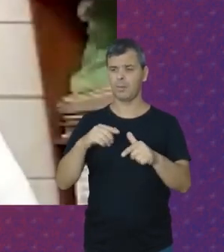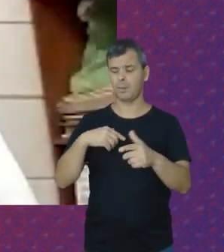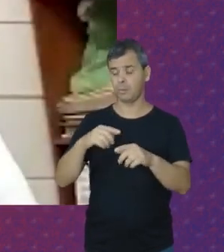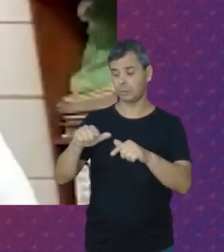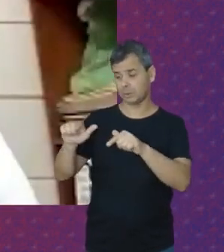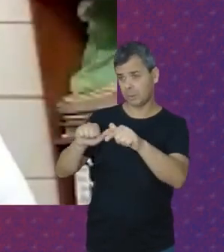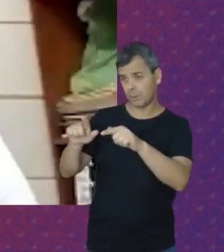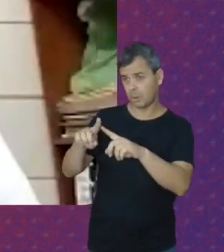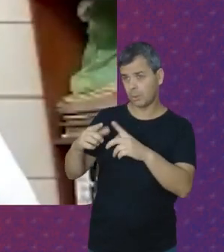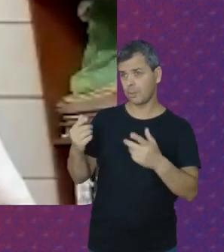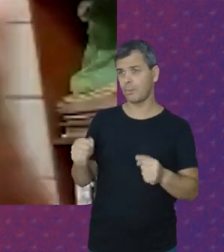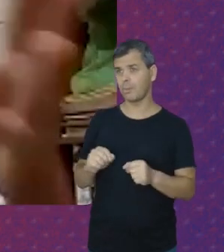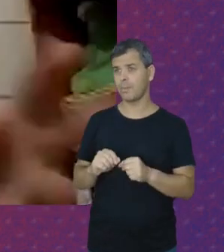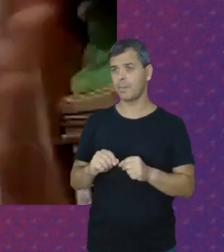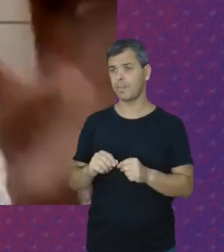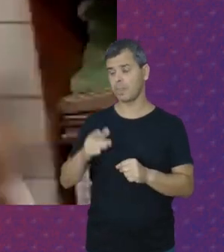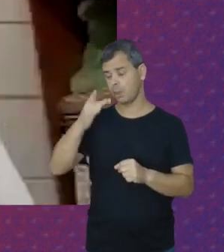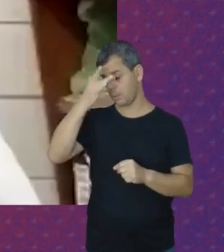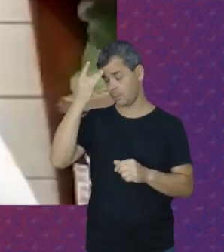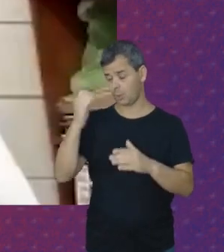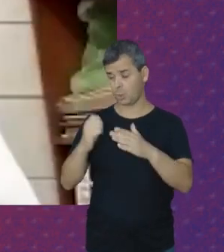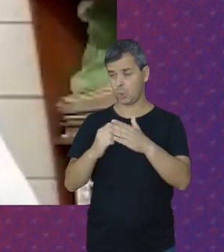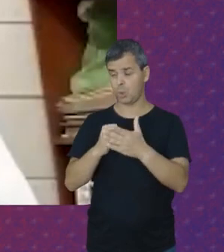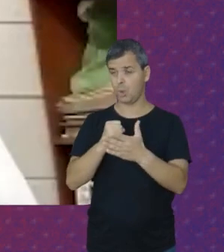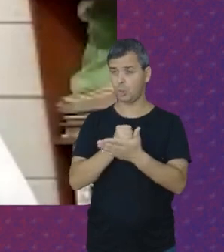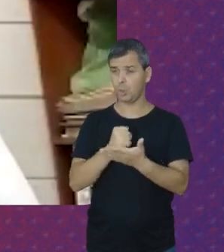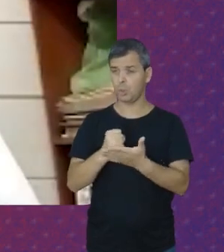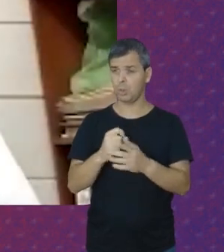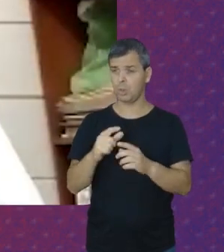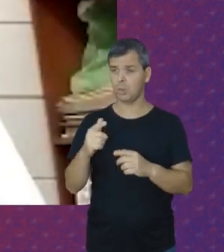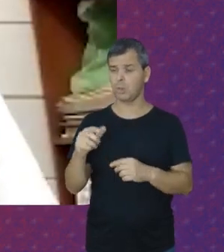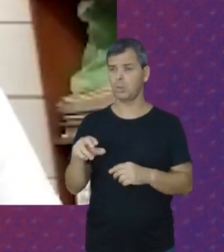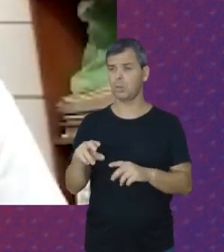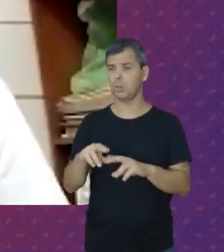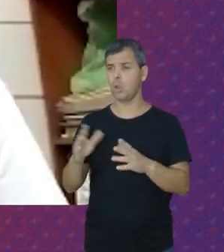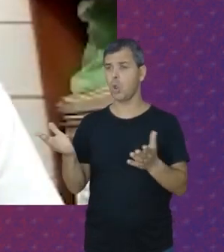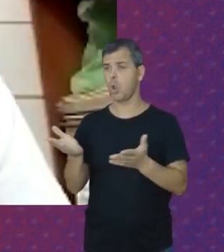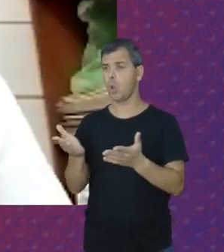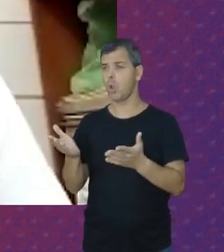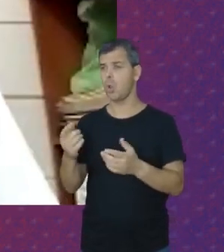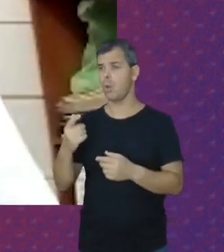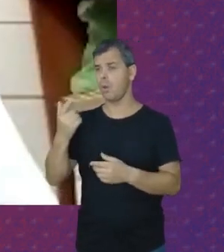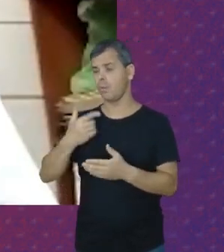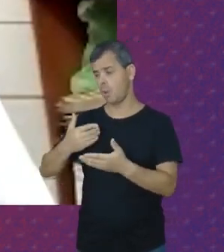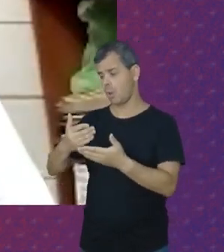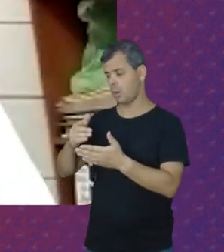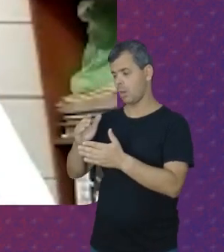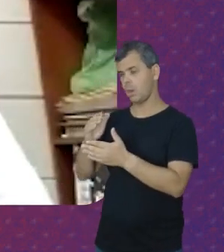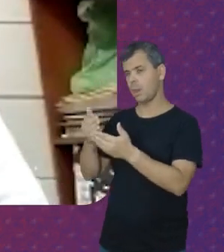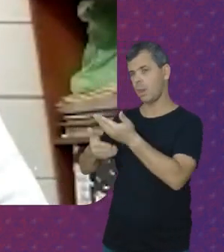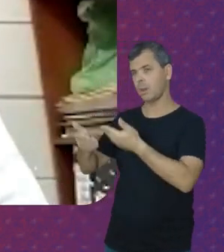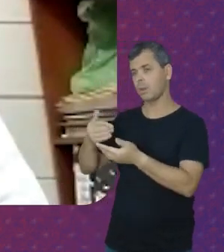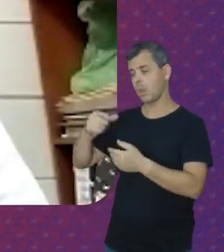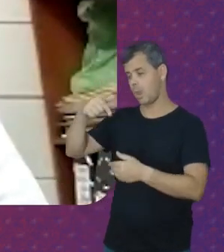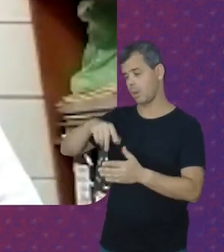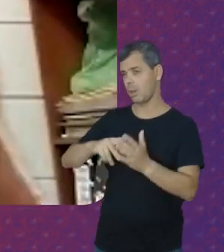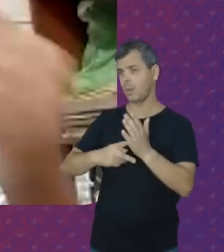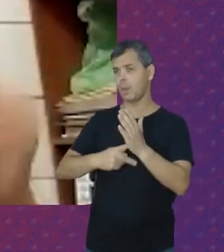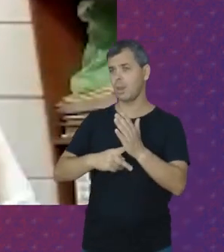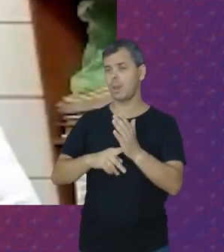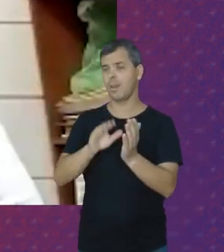É um trabalho Onde os empregadores Eles Muitas vezes Hoje mesmo A gente atendeu Uma trabalhadora Aqui no sindicato Aqui em